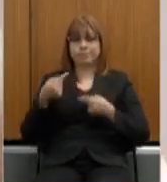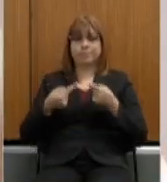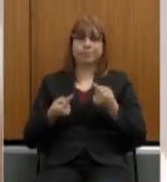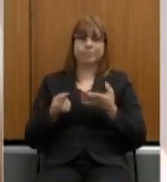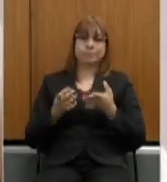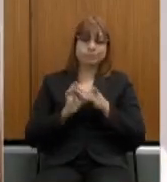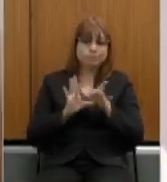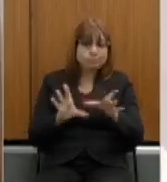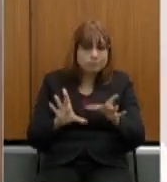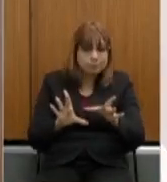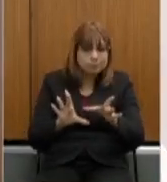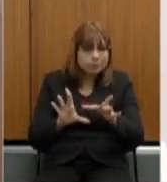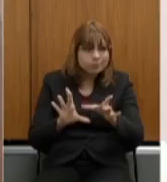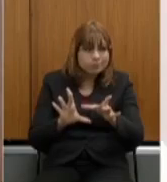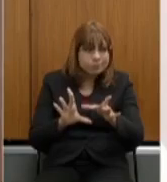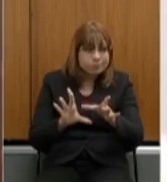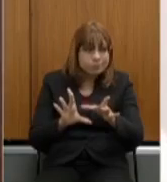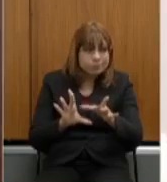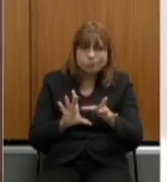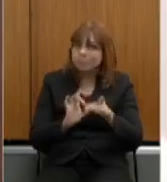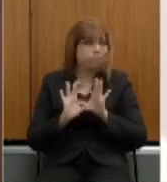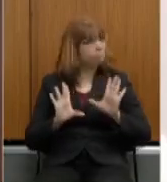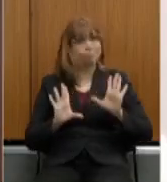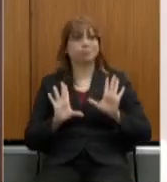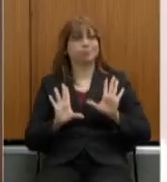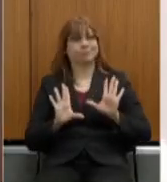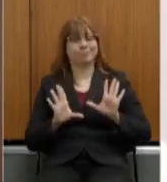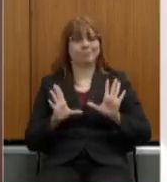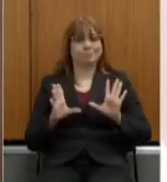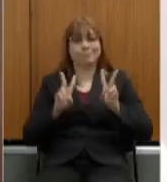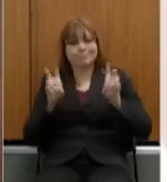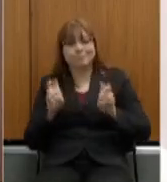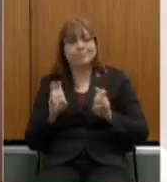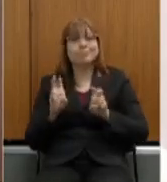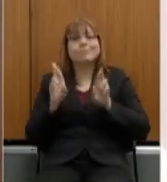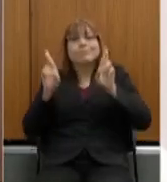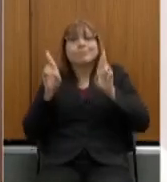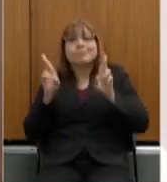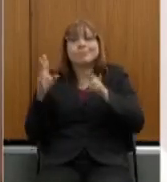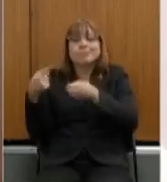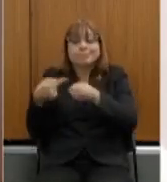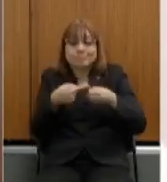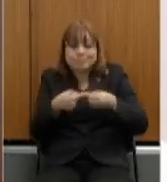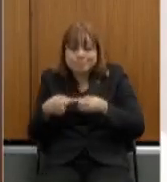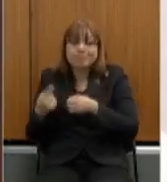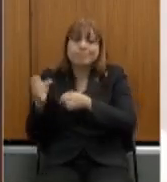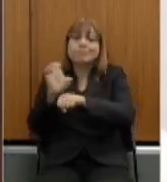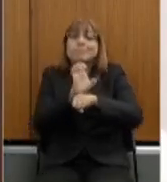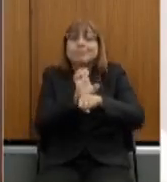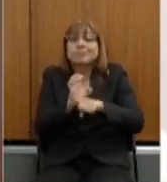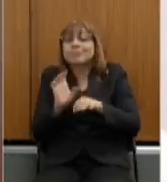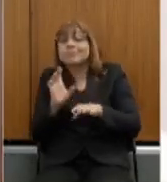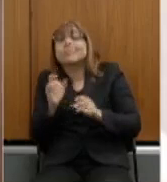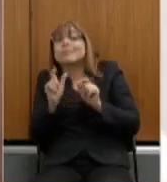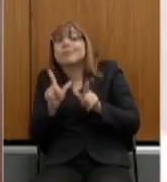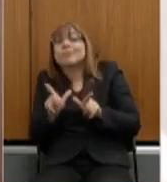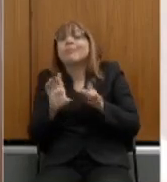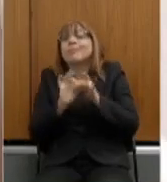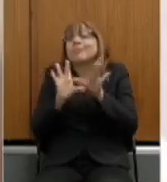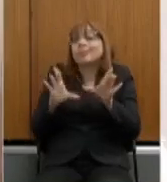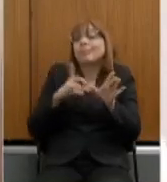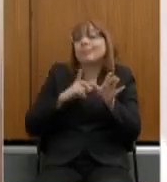dos estados e municípios, sobre quem poderia ter requisitos ou critérios